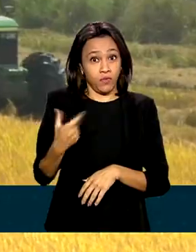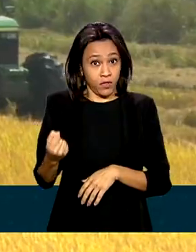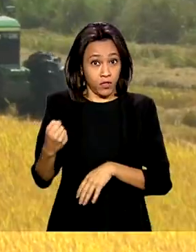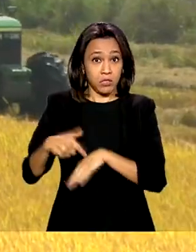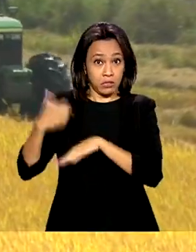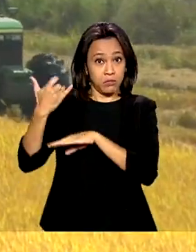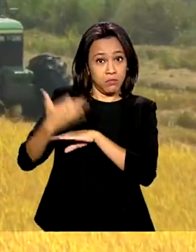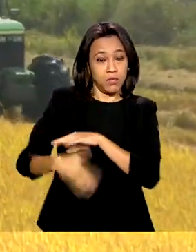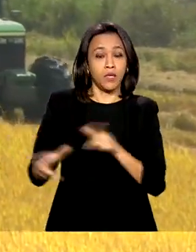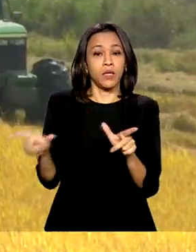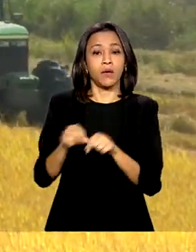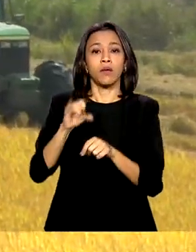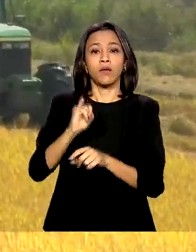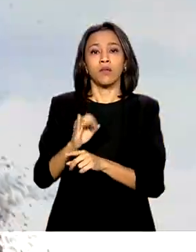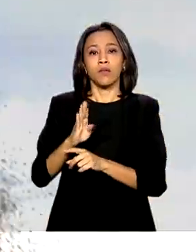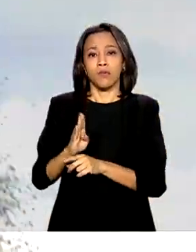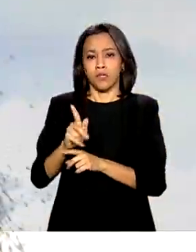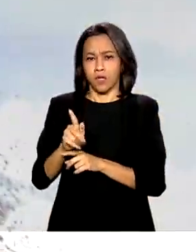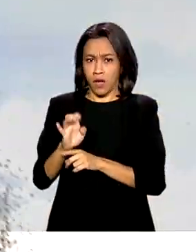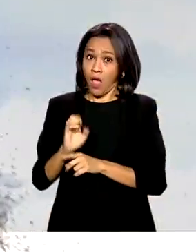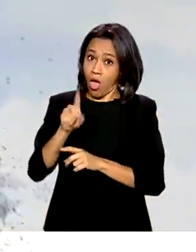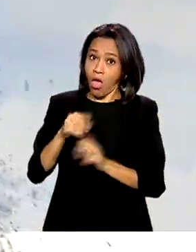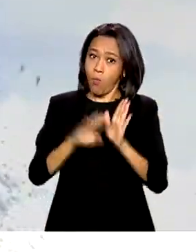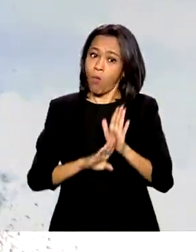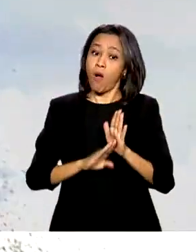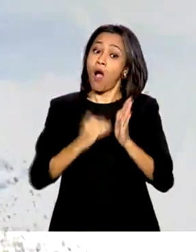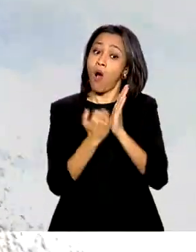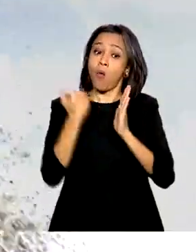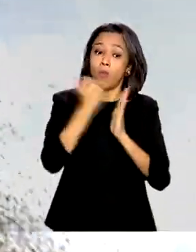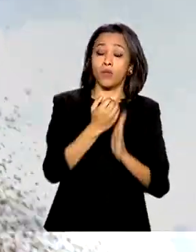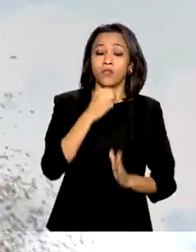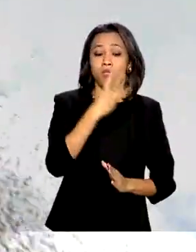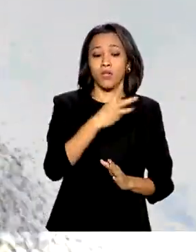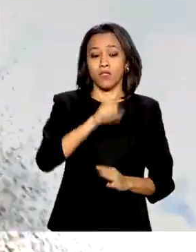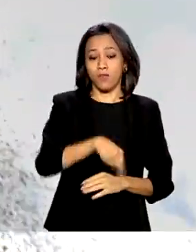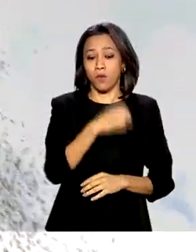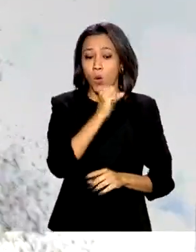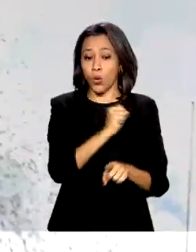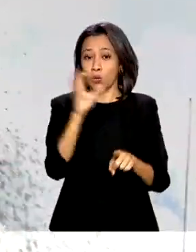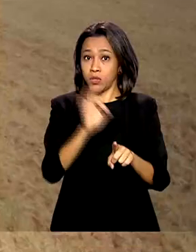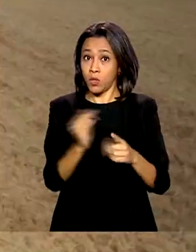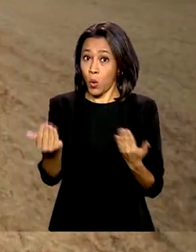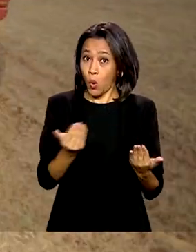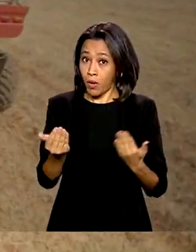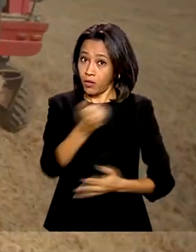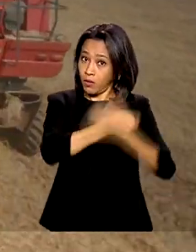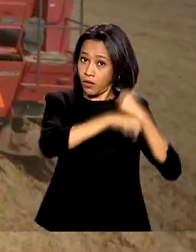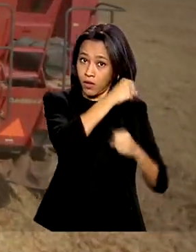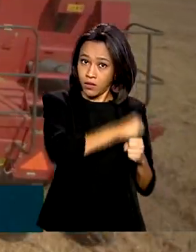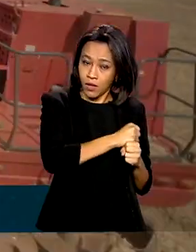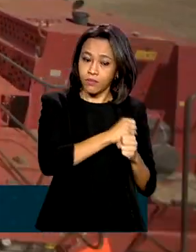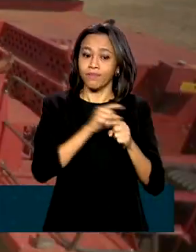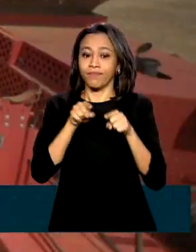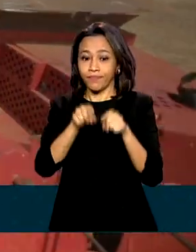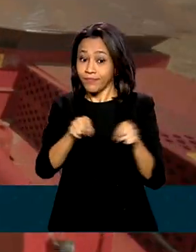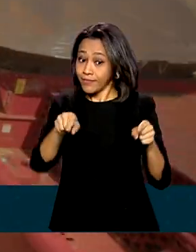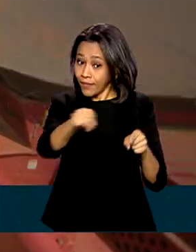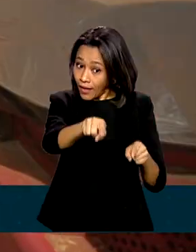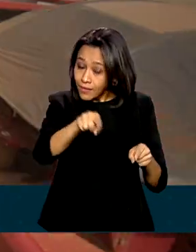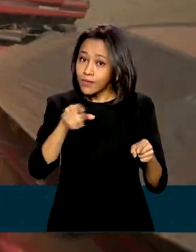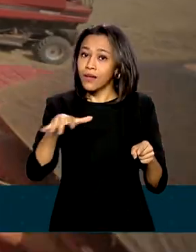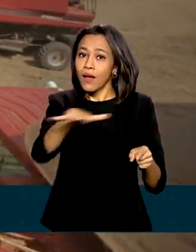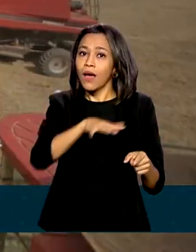representa um aumento de 3,8% na comparação com a colheita do ano passado. A soja deve ter crescimento